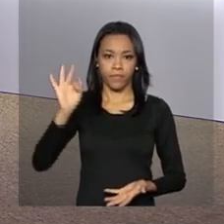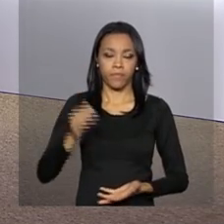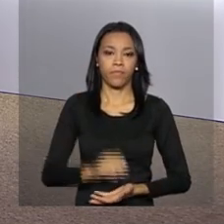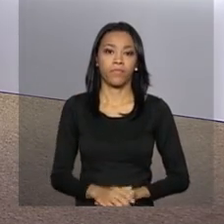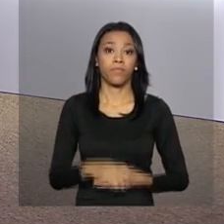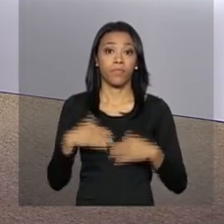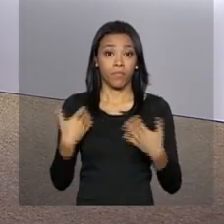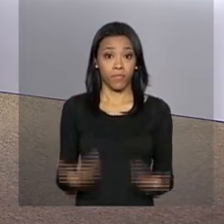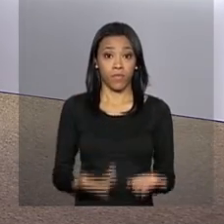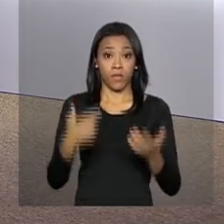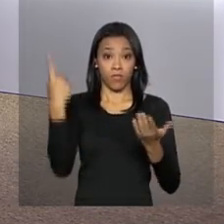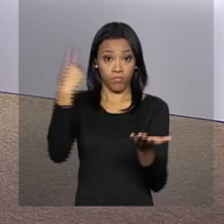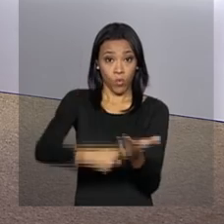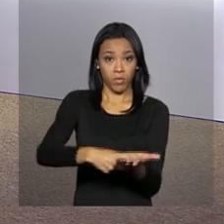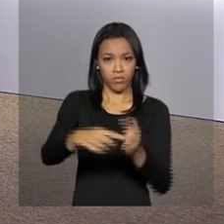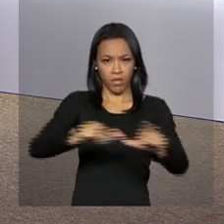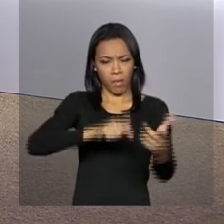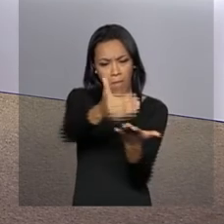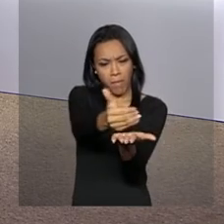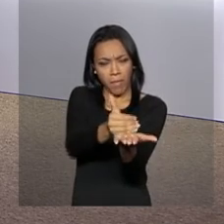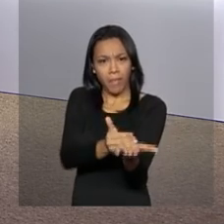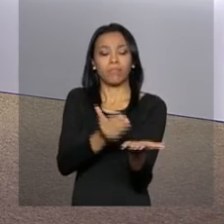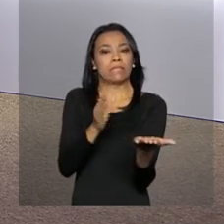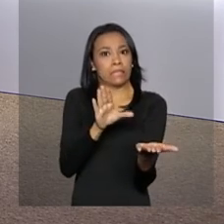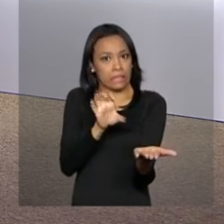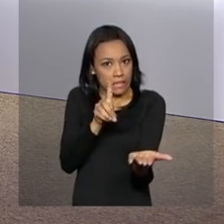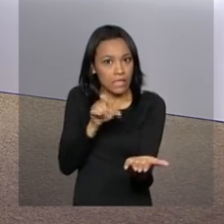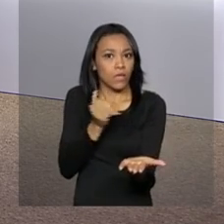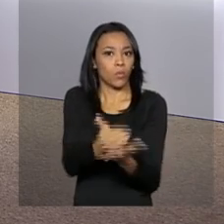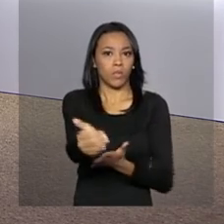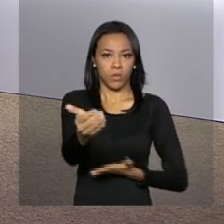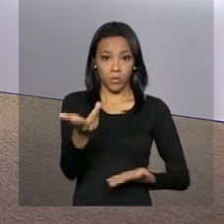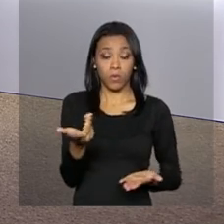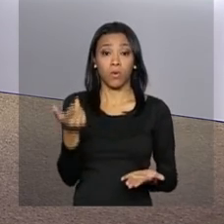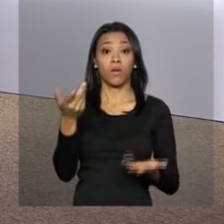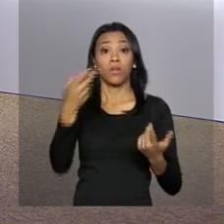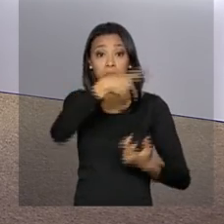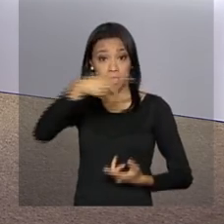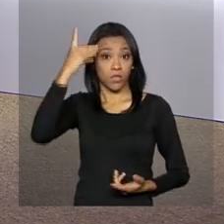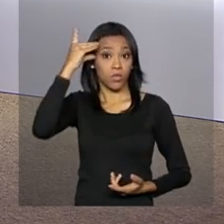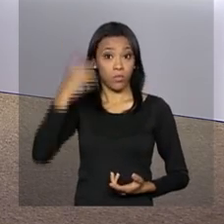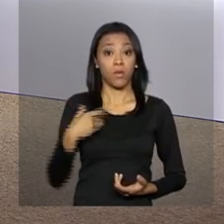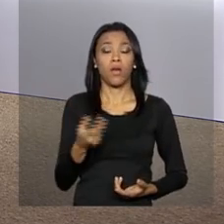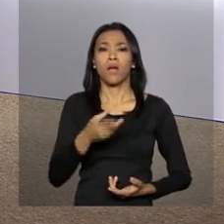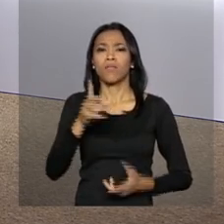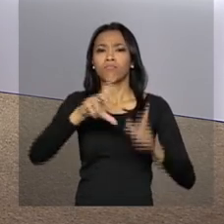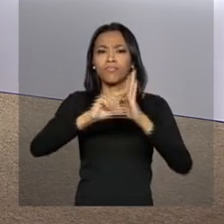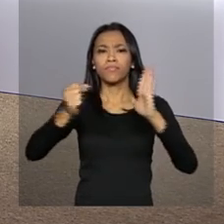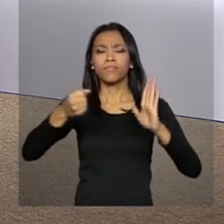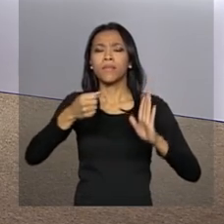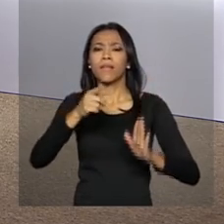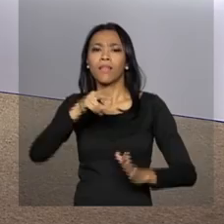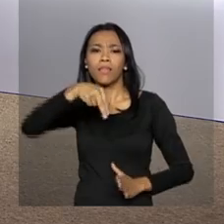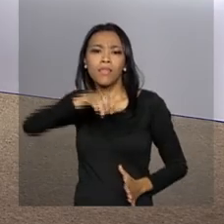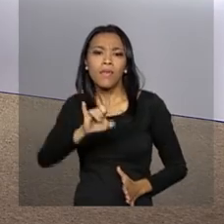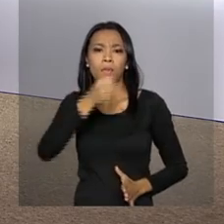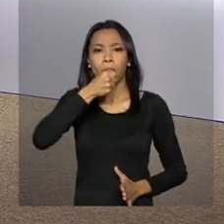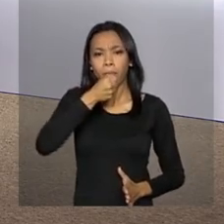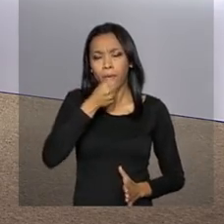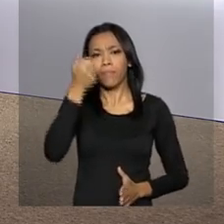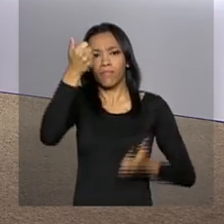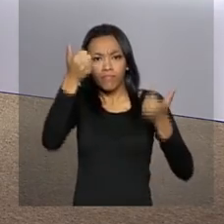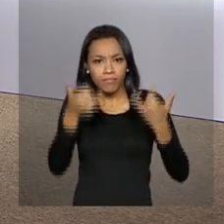A agenda da presidenta Dilma Rousseff começou cedo. Ao vivo do Palácio do Planalto, o repórter Ney Pereira tem as informações.